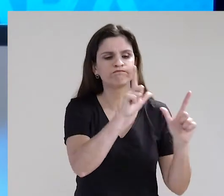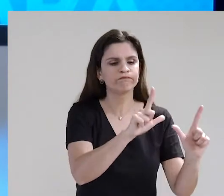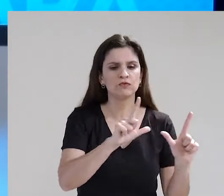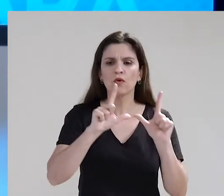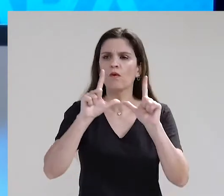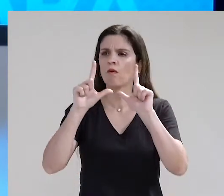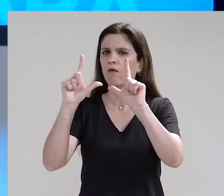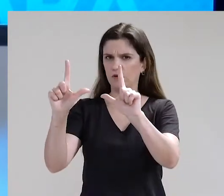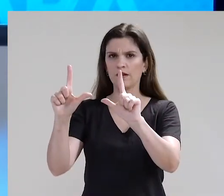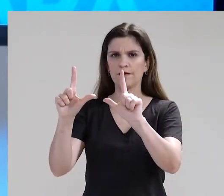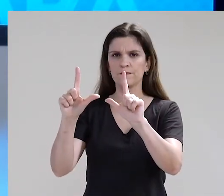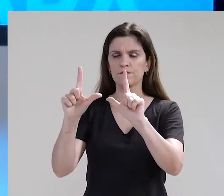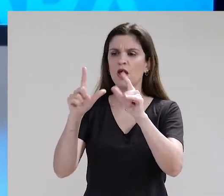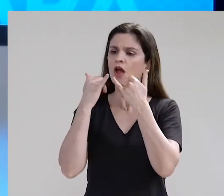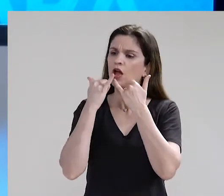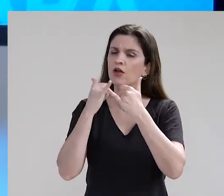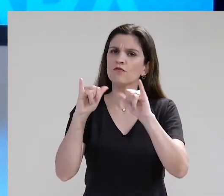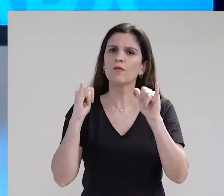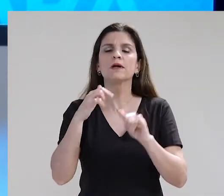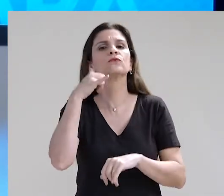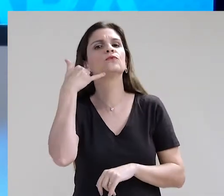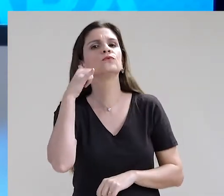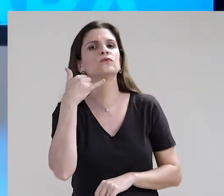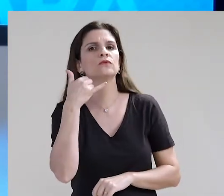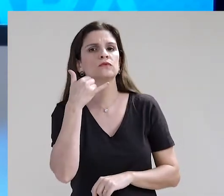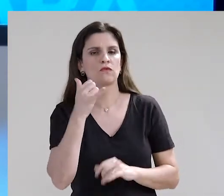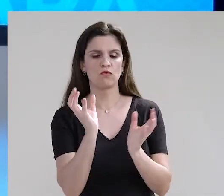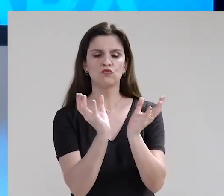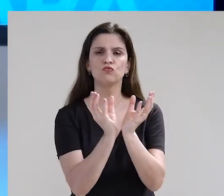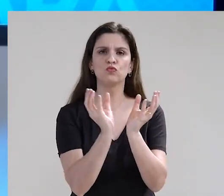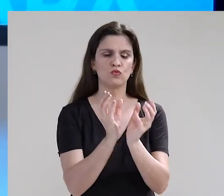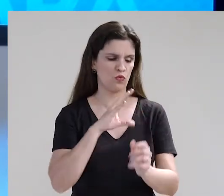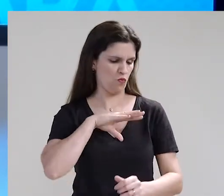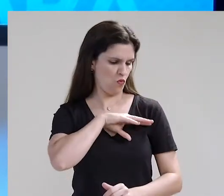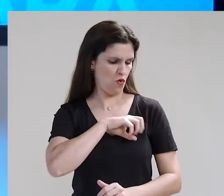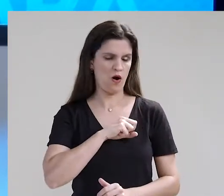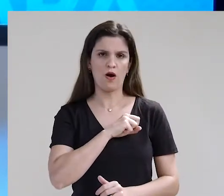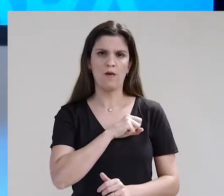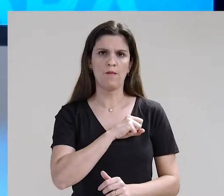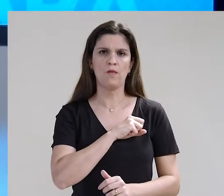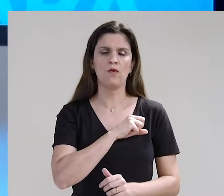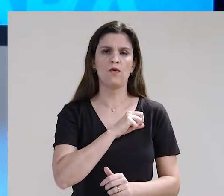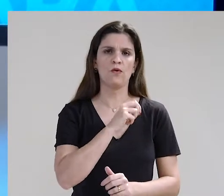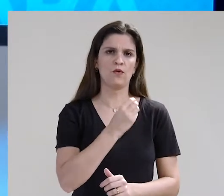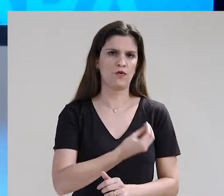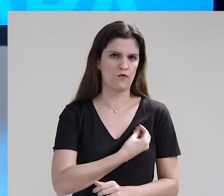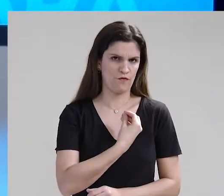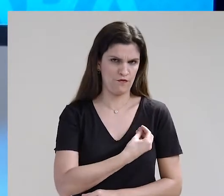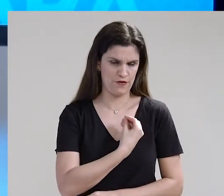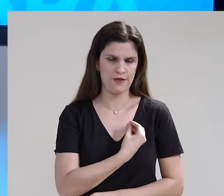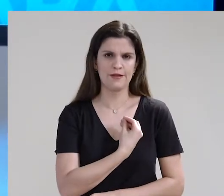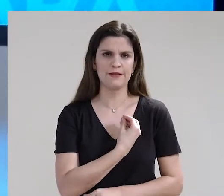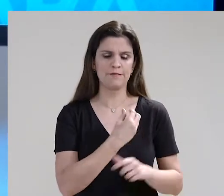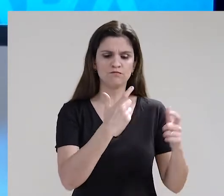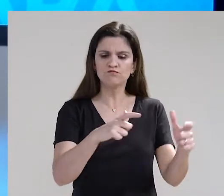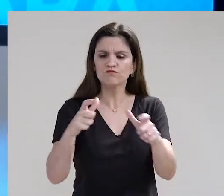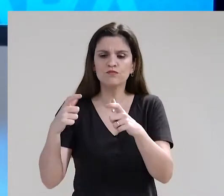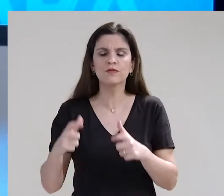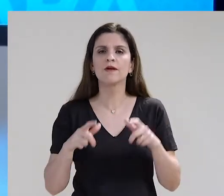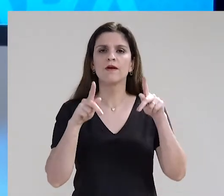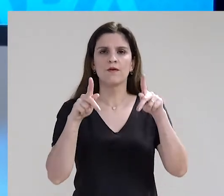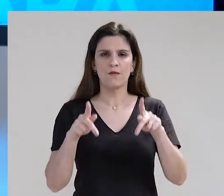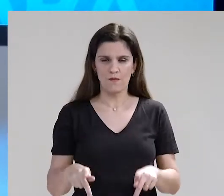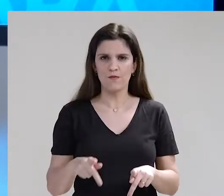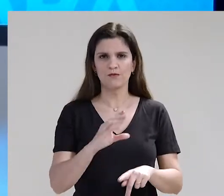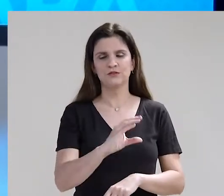dispõe sobre a fixação de cartaz, informando o telefone do Grupo Amor Vida, nos espaços públicos de Campo